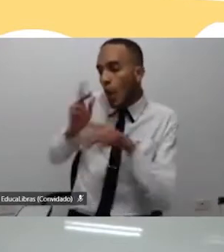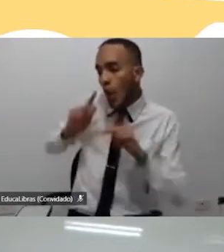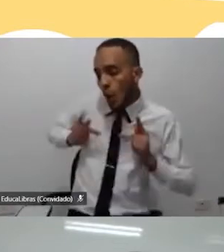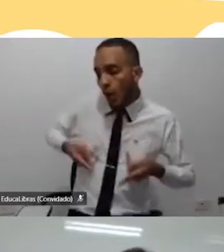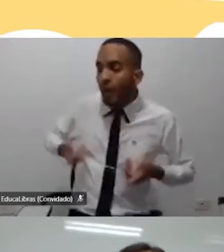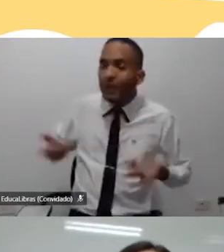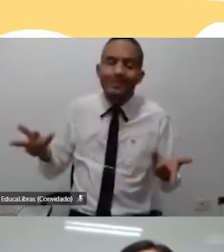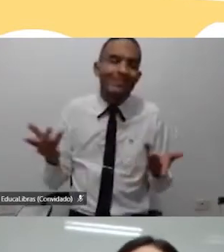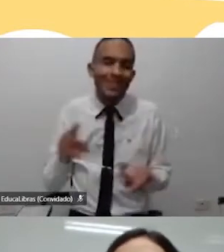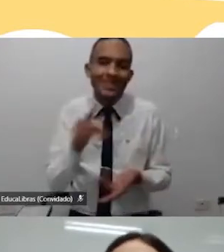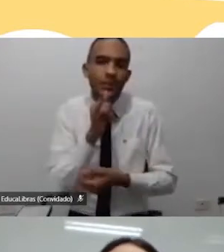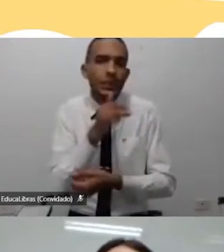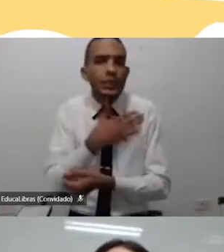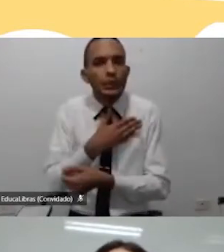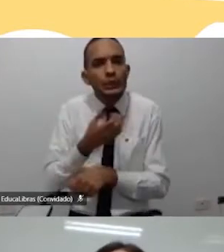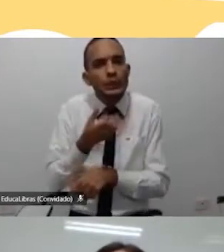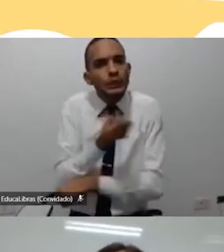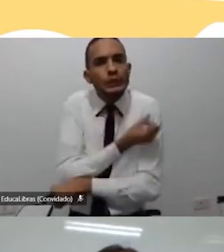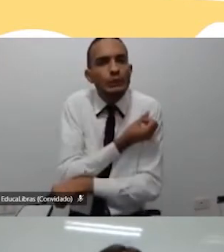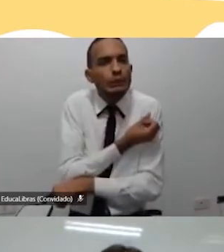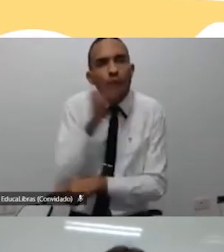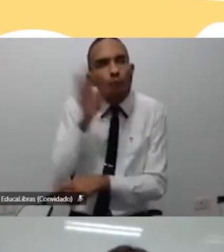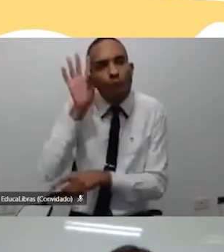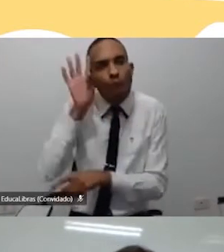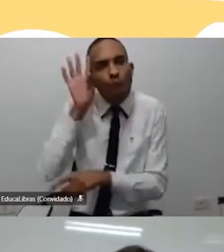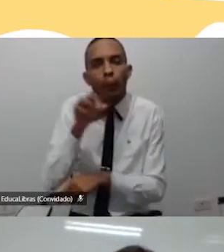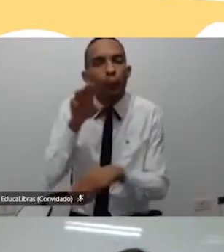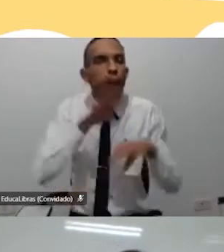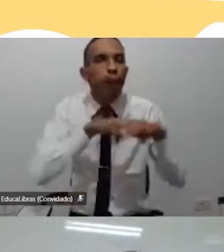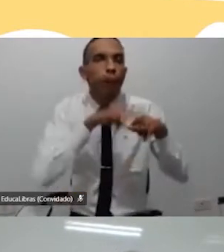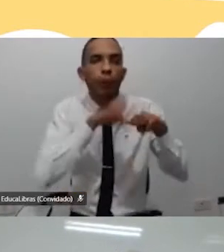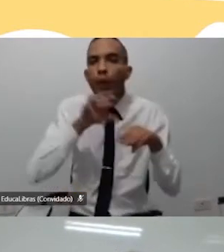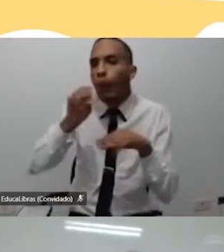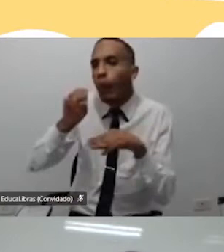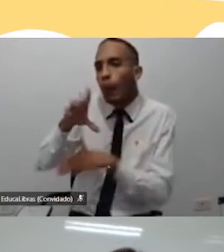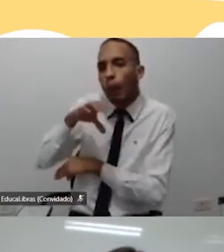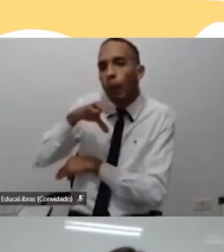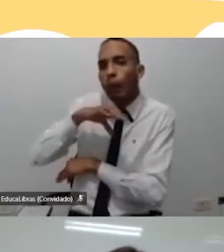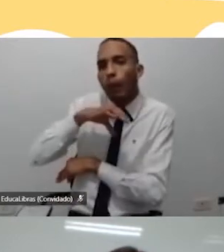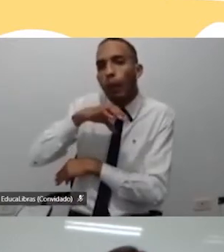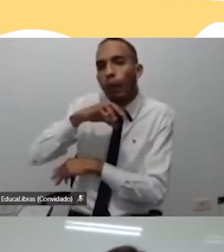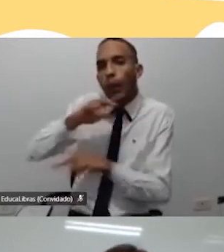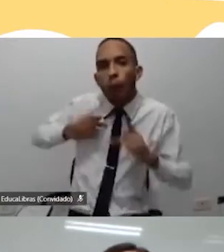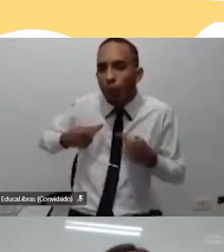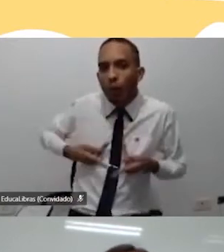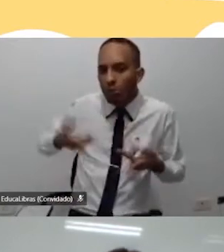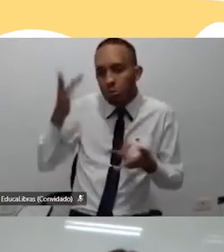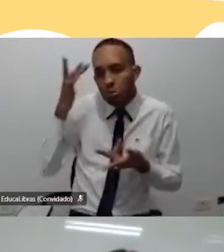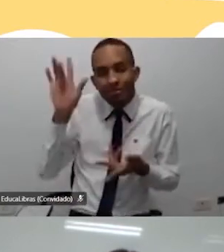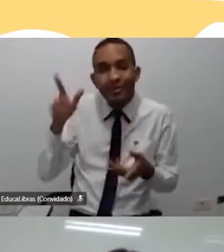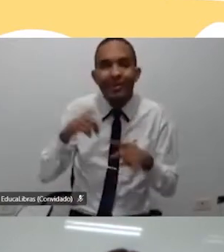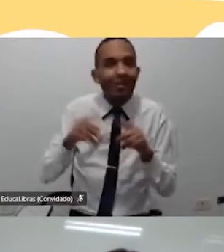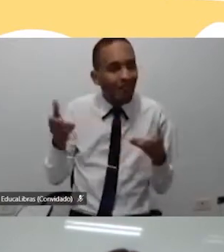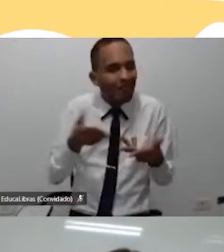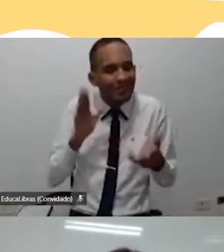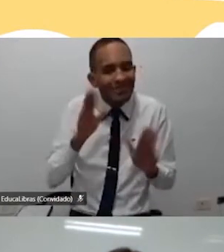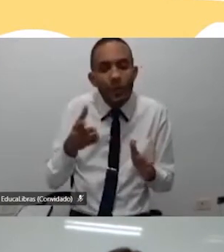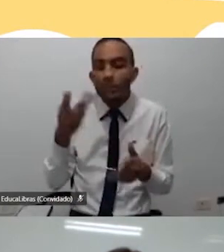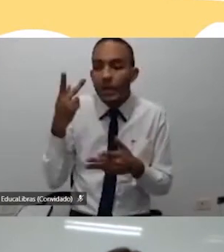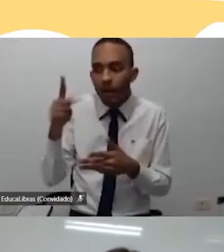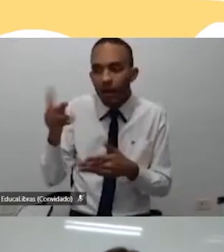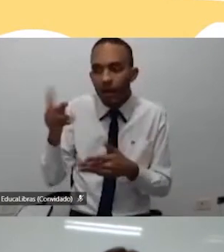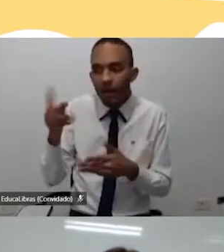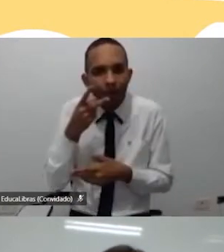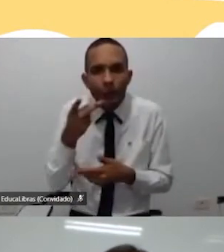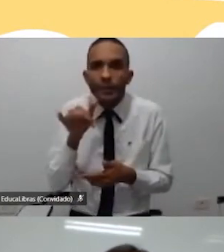quando eu estava no sexto ano, eu não pensava essas coisas, se eu era de exatas ou humanas. Mas eles trazem já essa